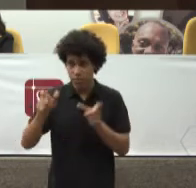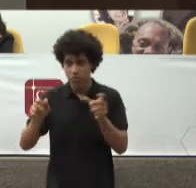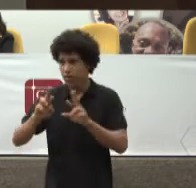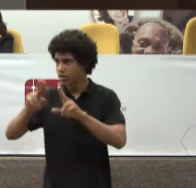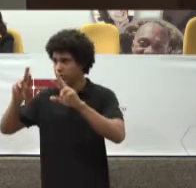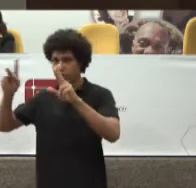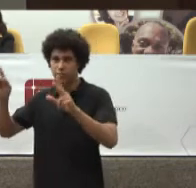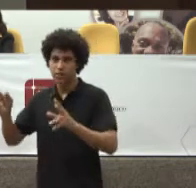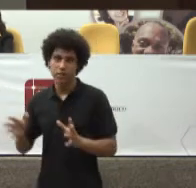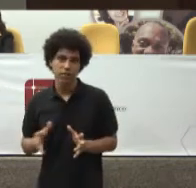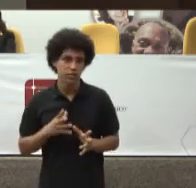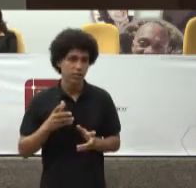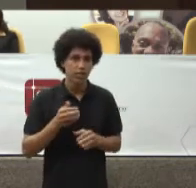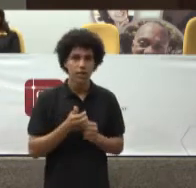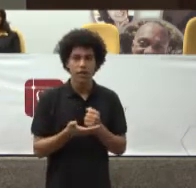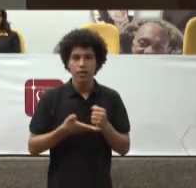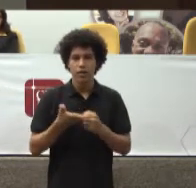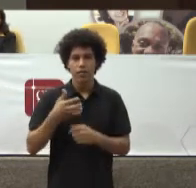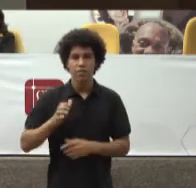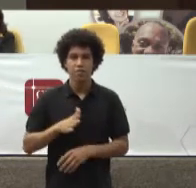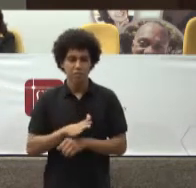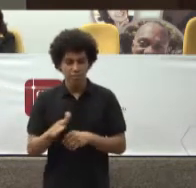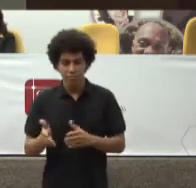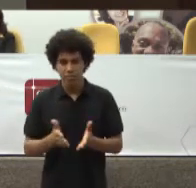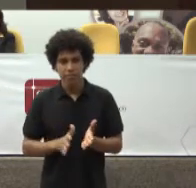Assistenciais E não